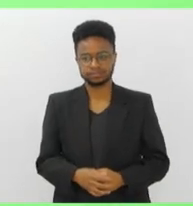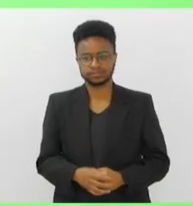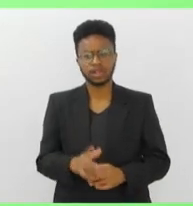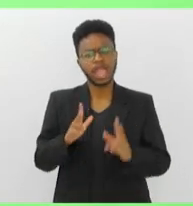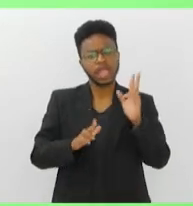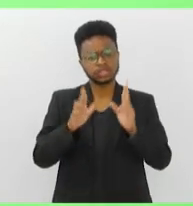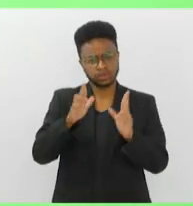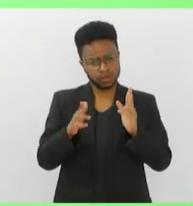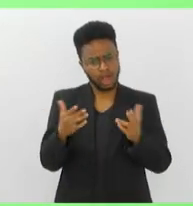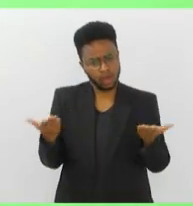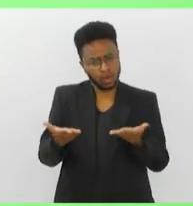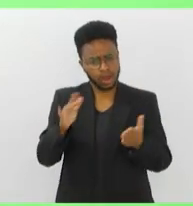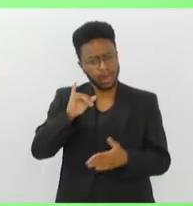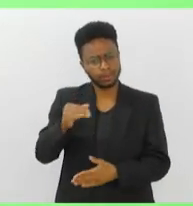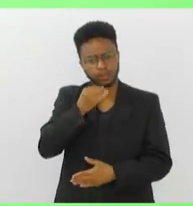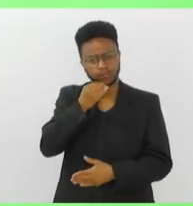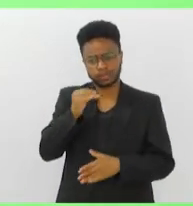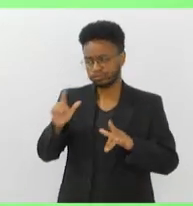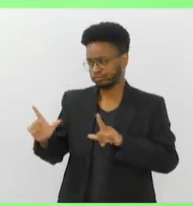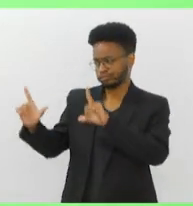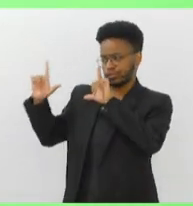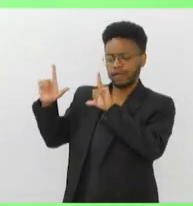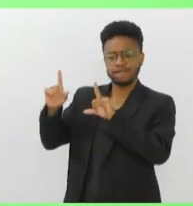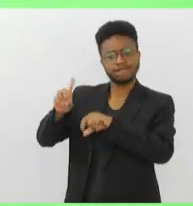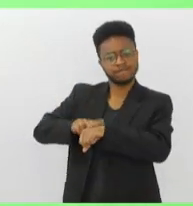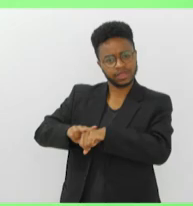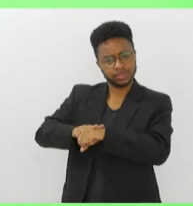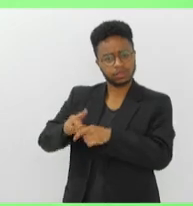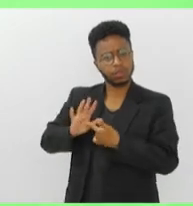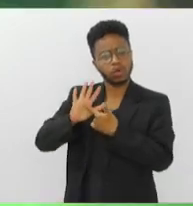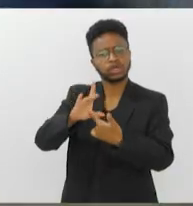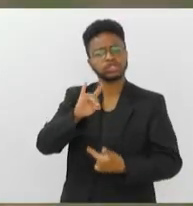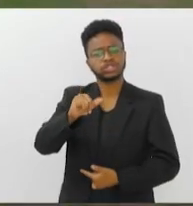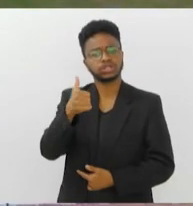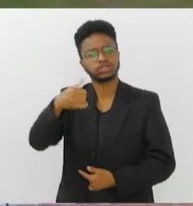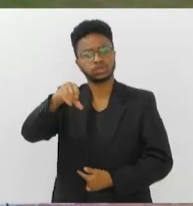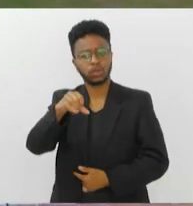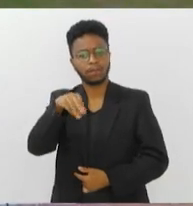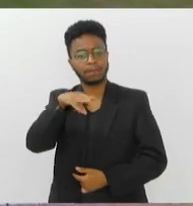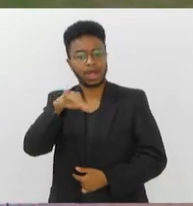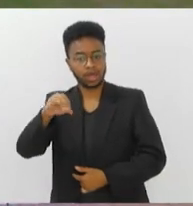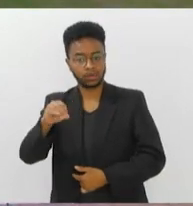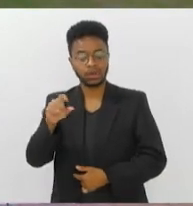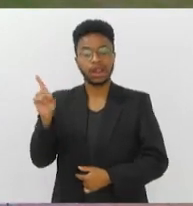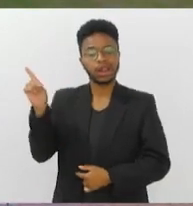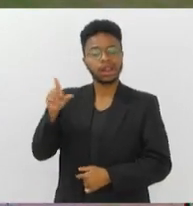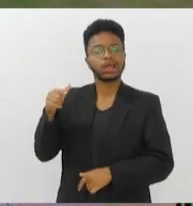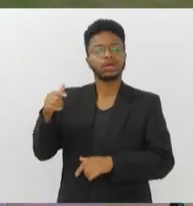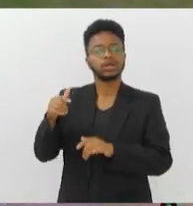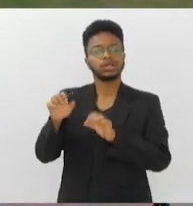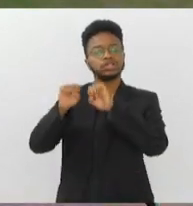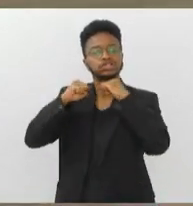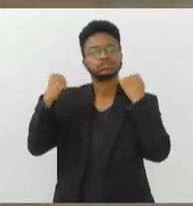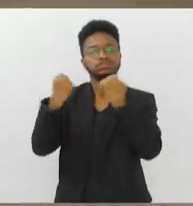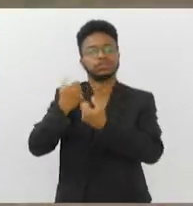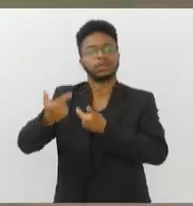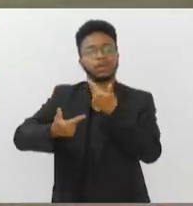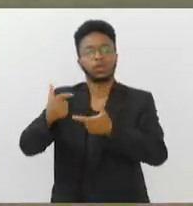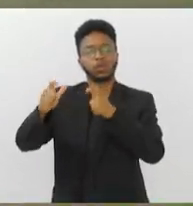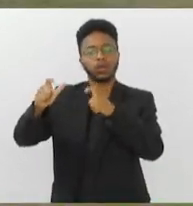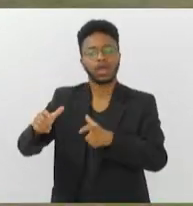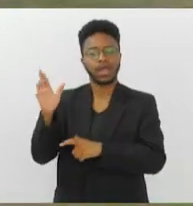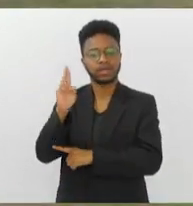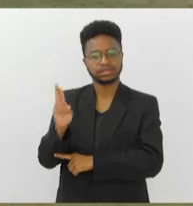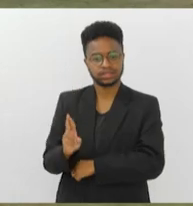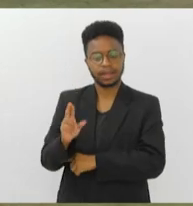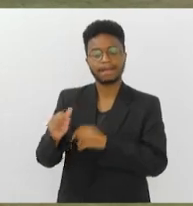vamos aproveitar esse fundo verde aqui atrás e me leva até o dia 19 de maio, lá no Estádio do Trabalhador, em Resende. A primeira